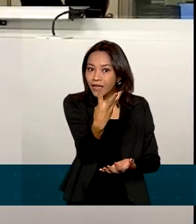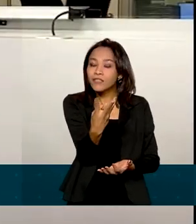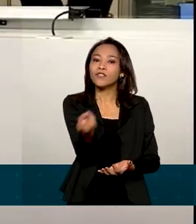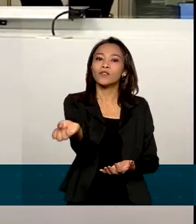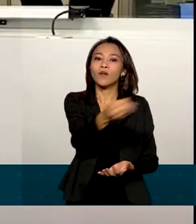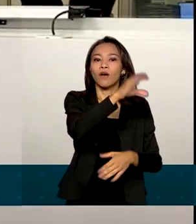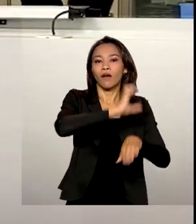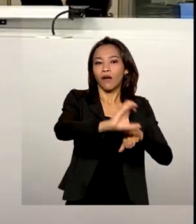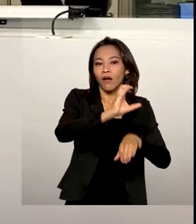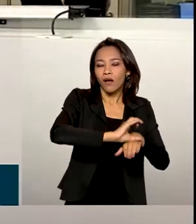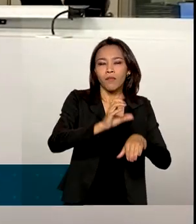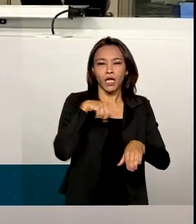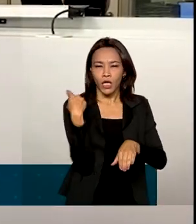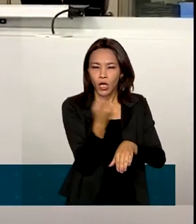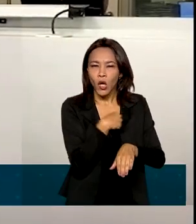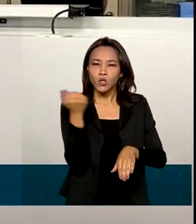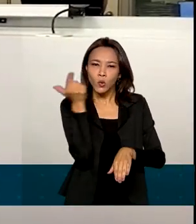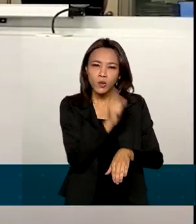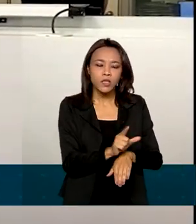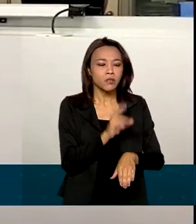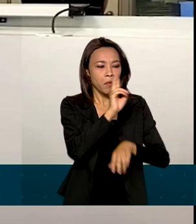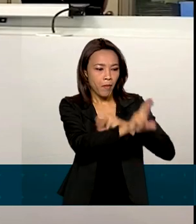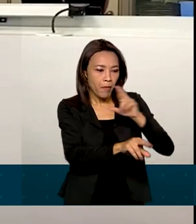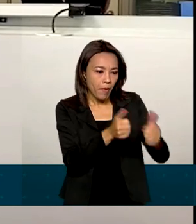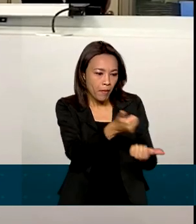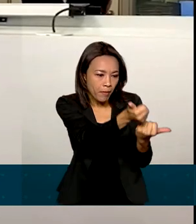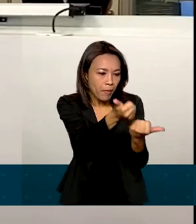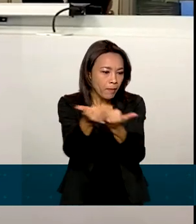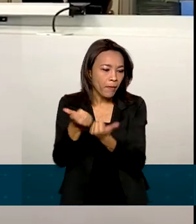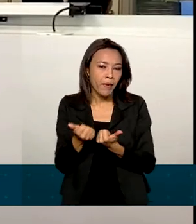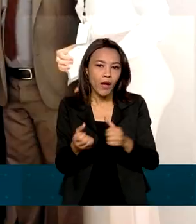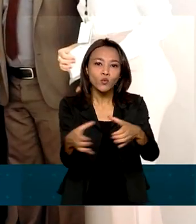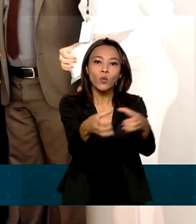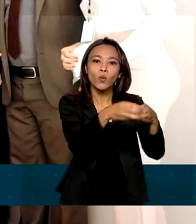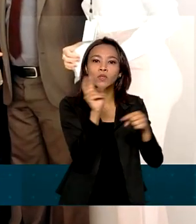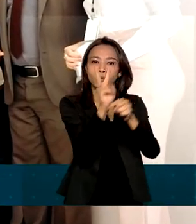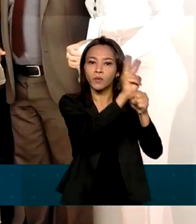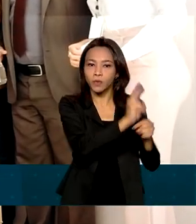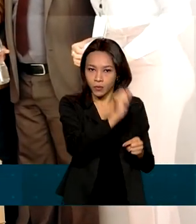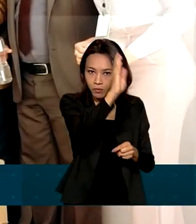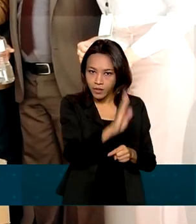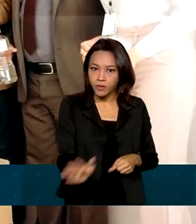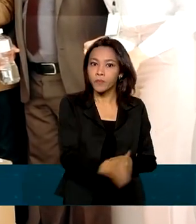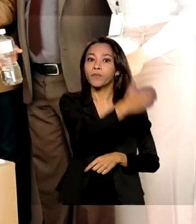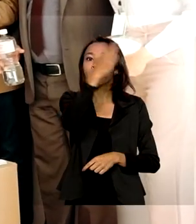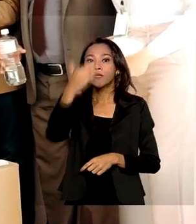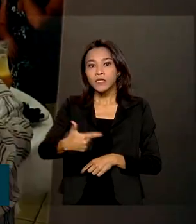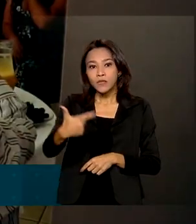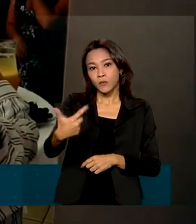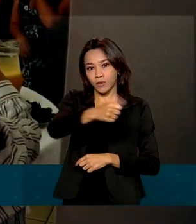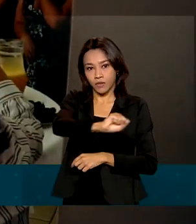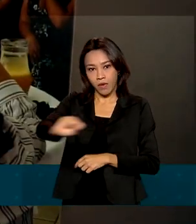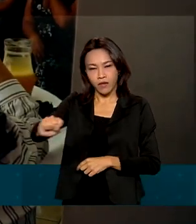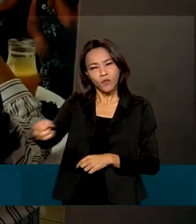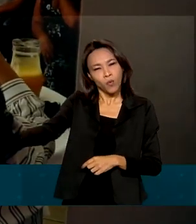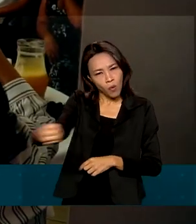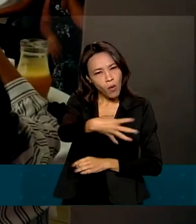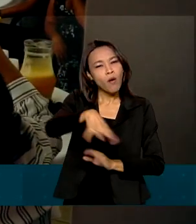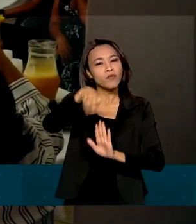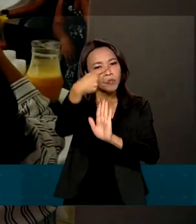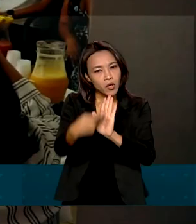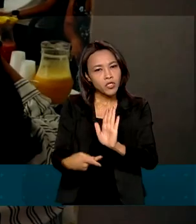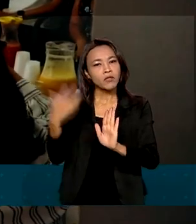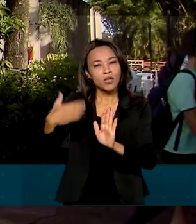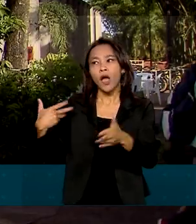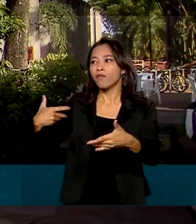possamos cada vez mais atender as necessidades dos conselhos tutelares do Brasil. Para o segundo semestre, novos projetos já